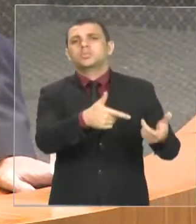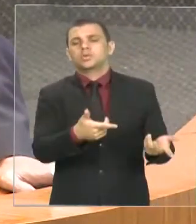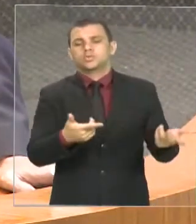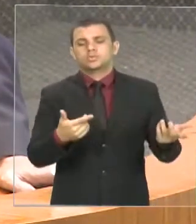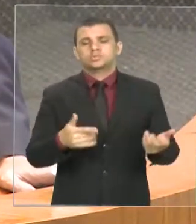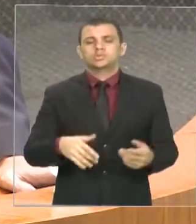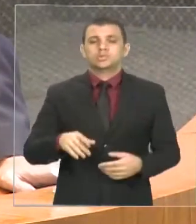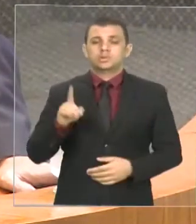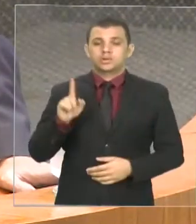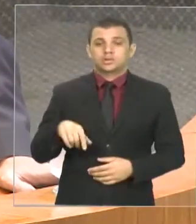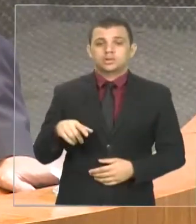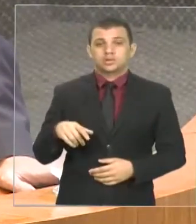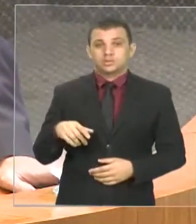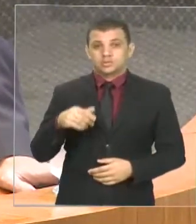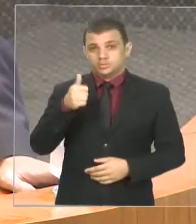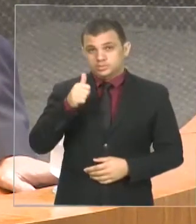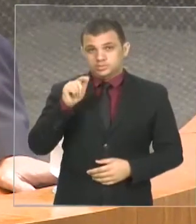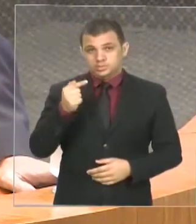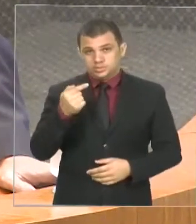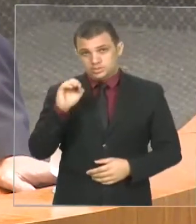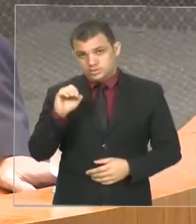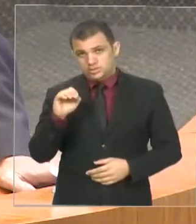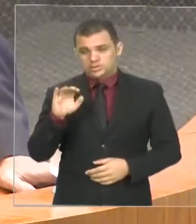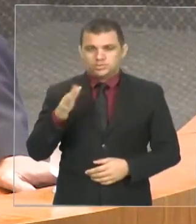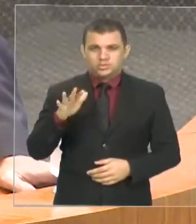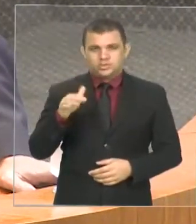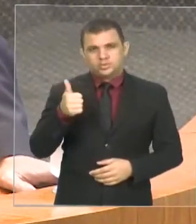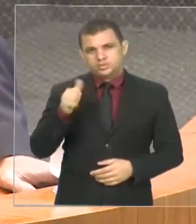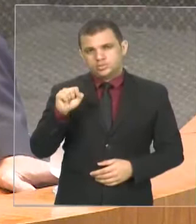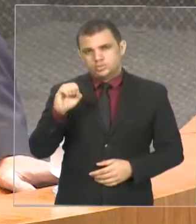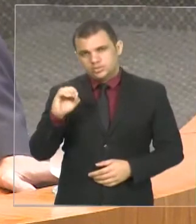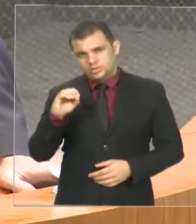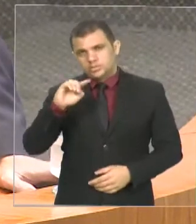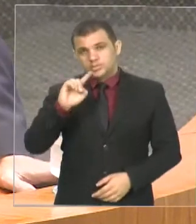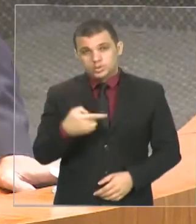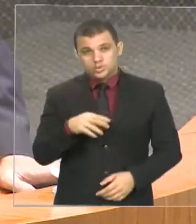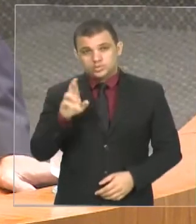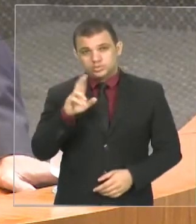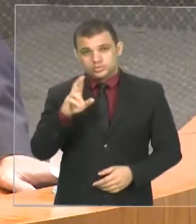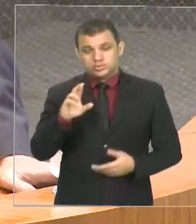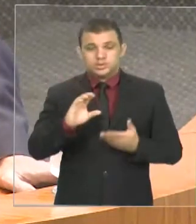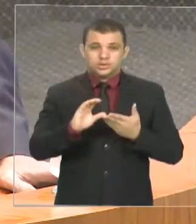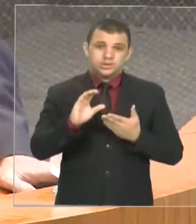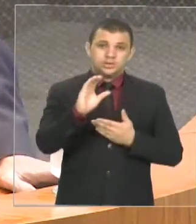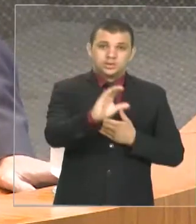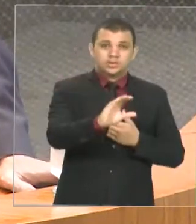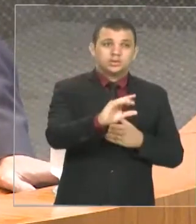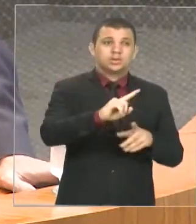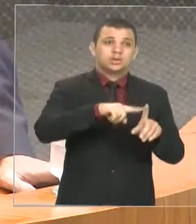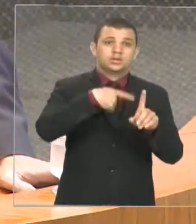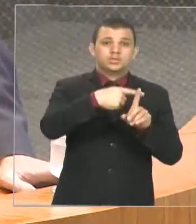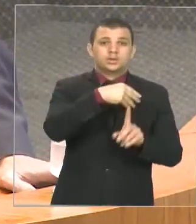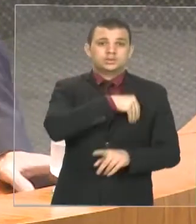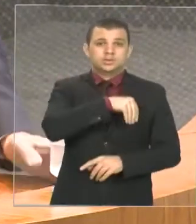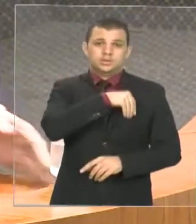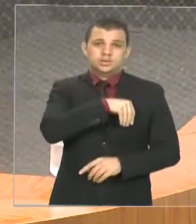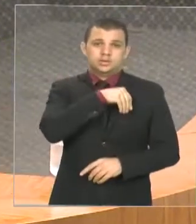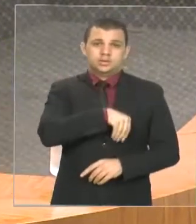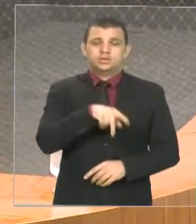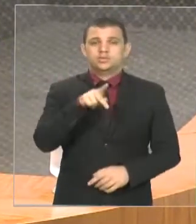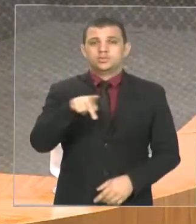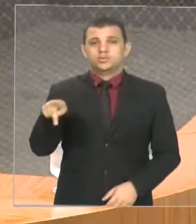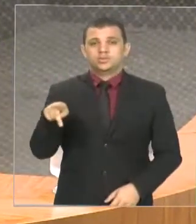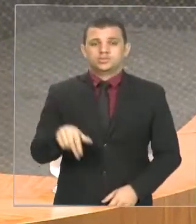170 e 180, deputado Marco Aurélio, para o aumento dos professores. E aqui,